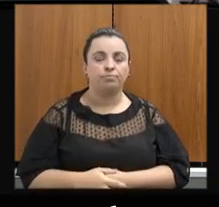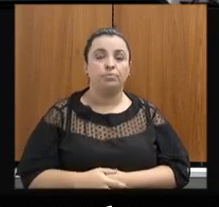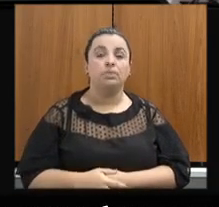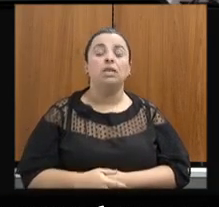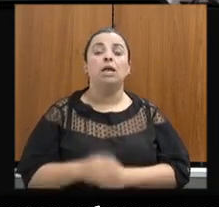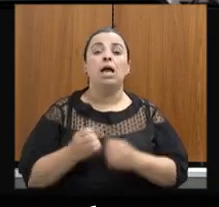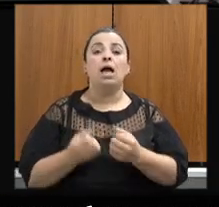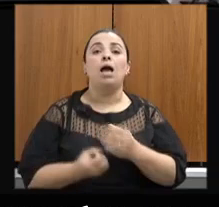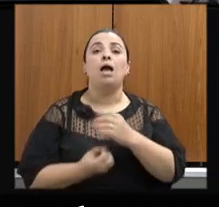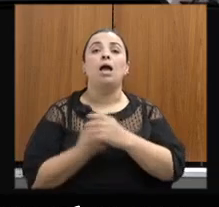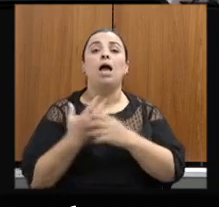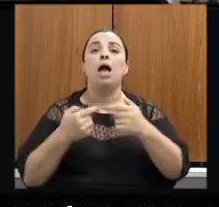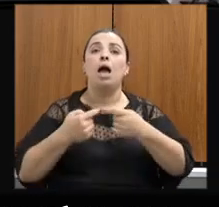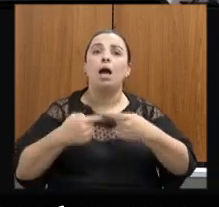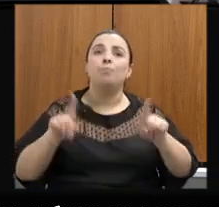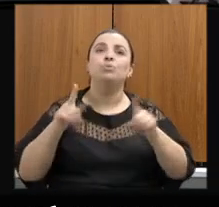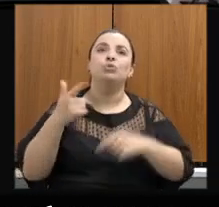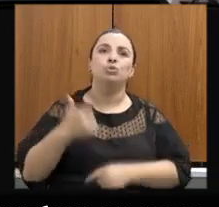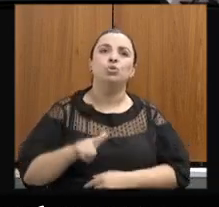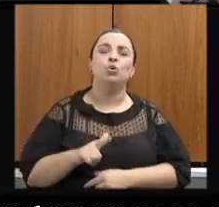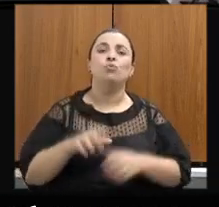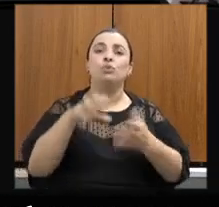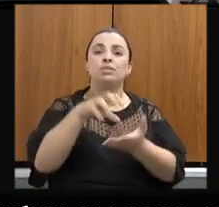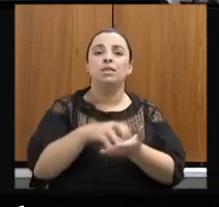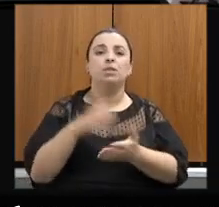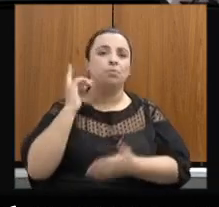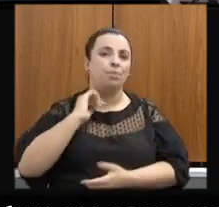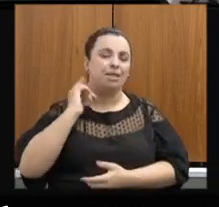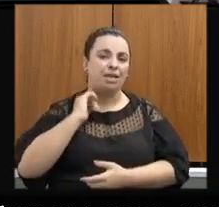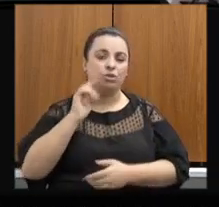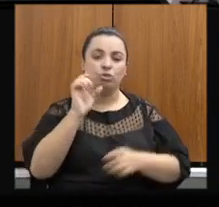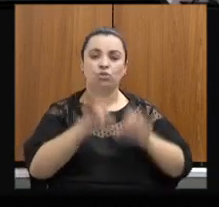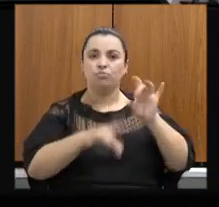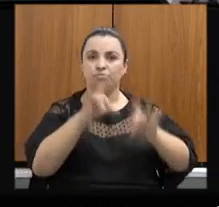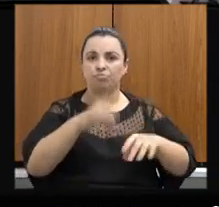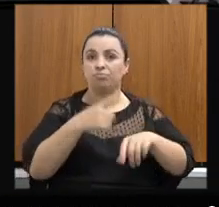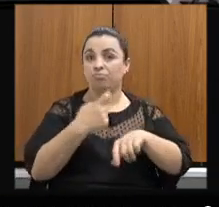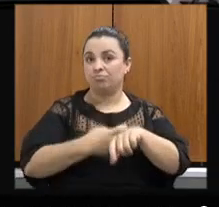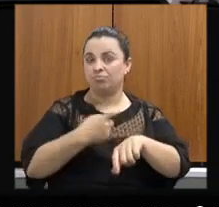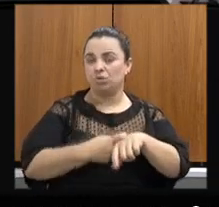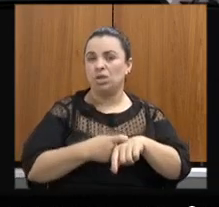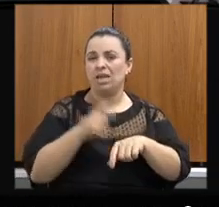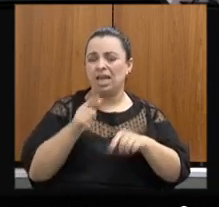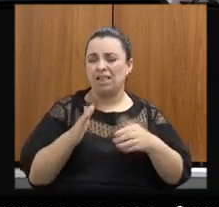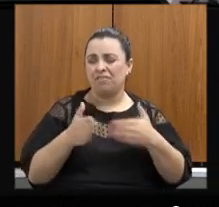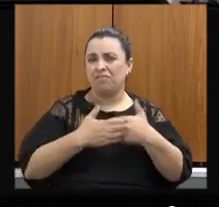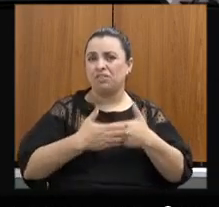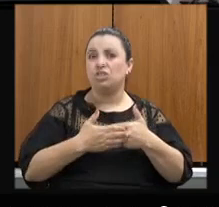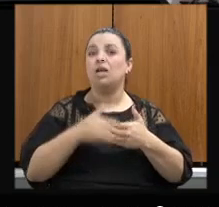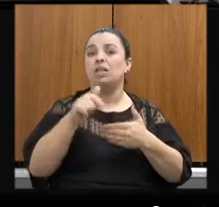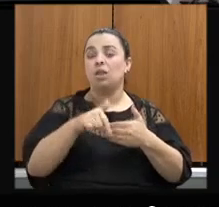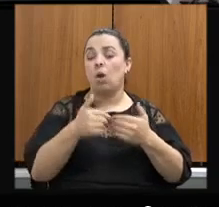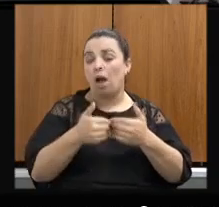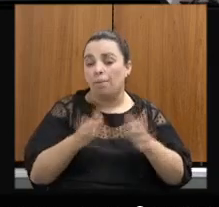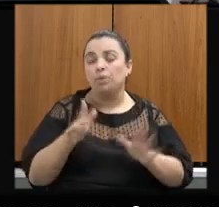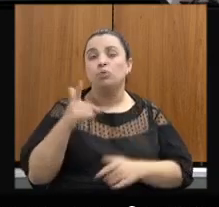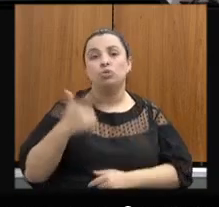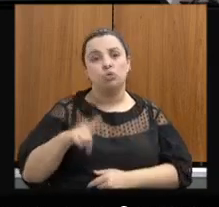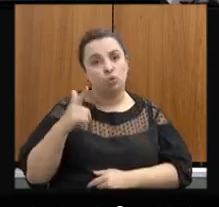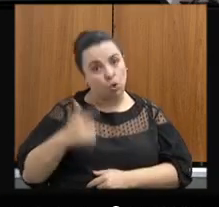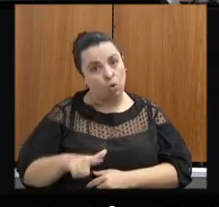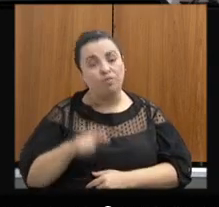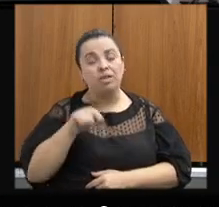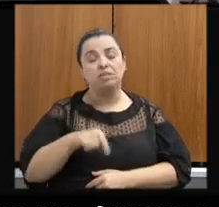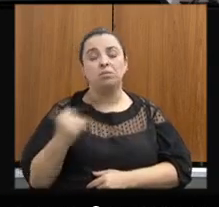Sólidos, também, que estava fechado desde o ano de 2015, e é um trabalho muito importante, especialmente, de